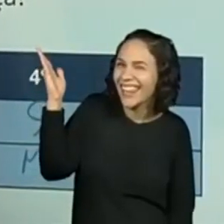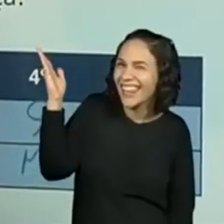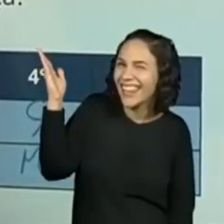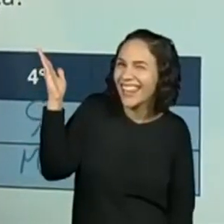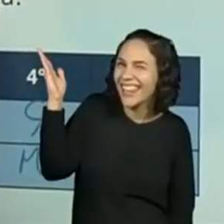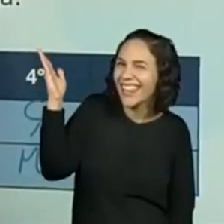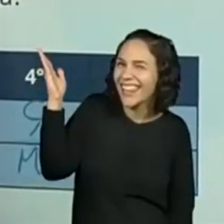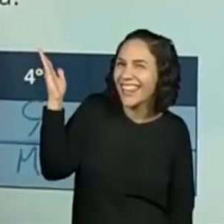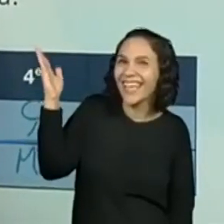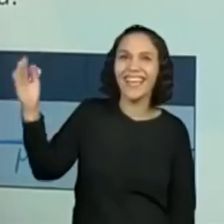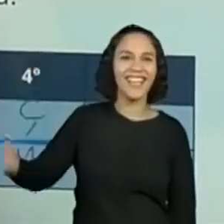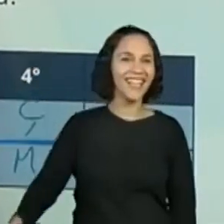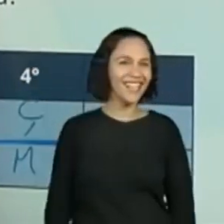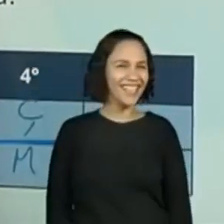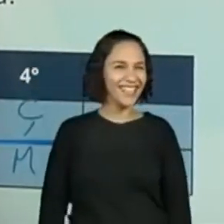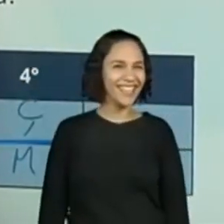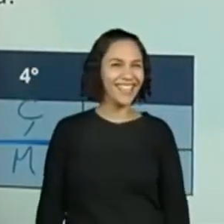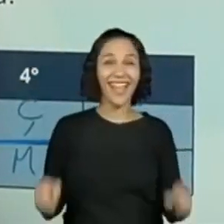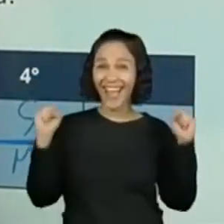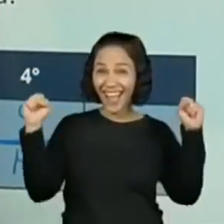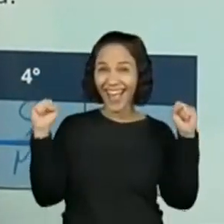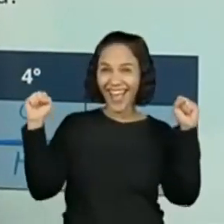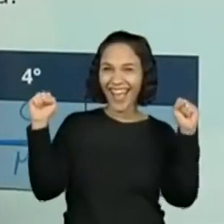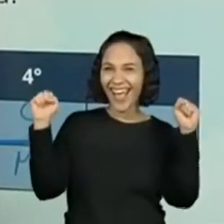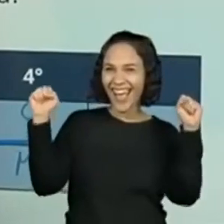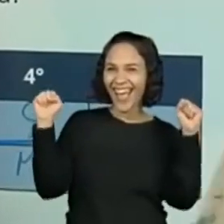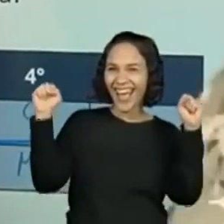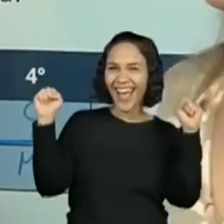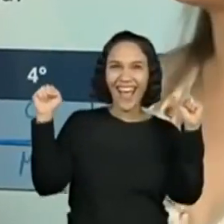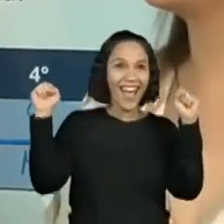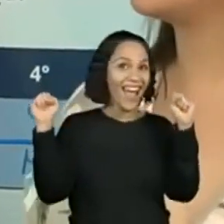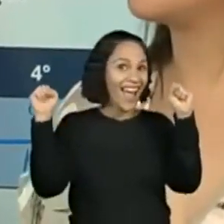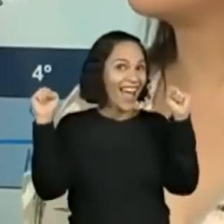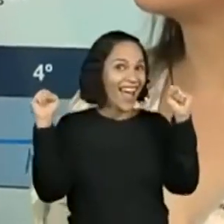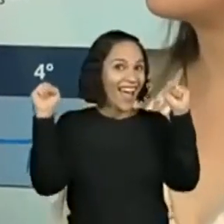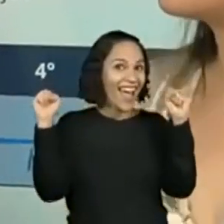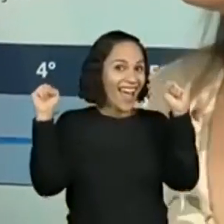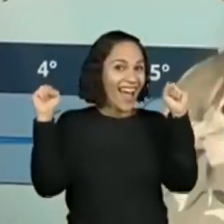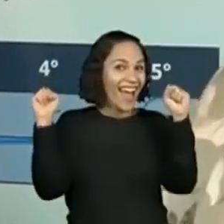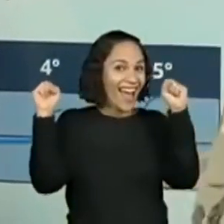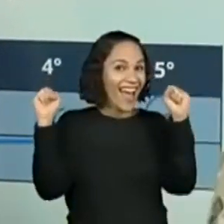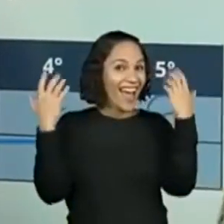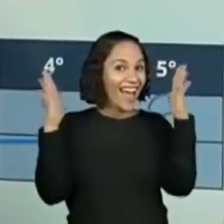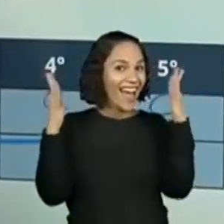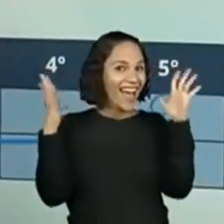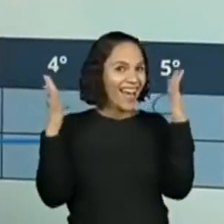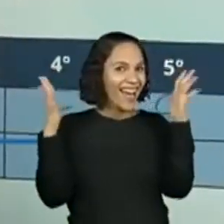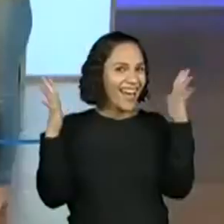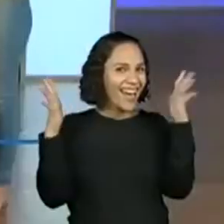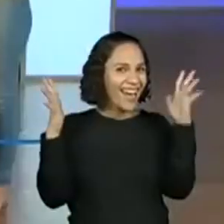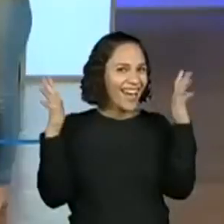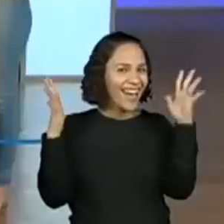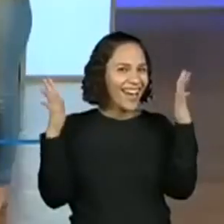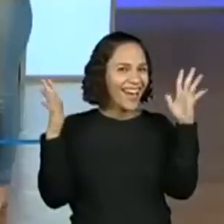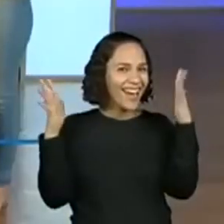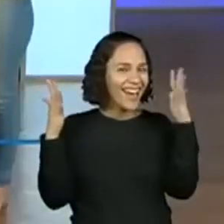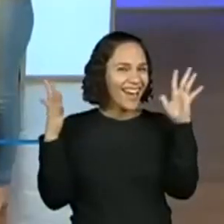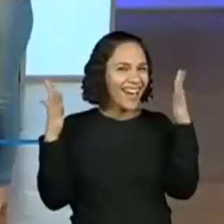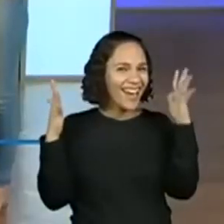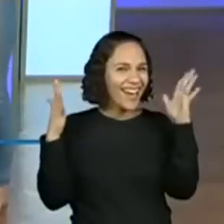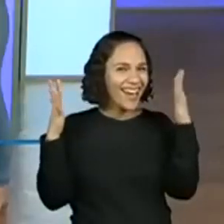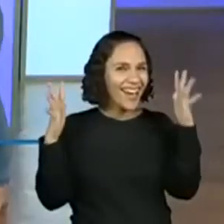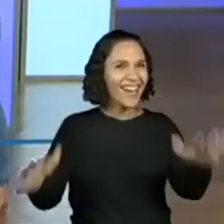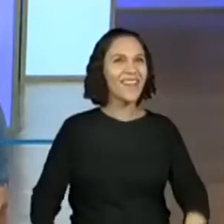Olha que coisa, hein, Prô? E pode colocar nas redes sociais, porque isso nunca mais vai acontecer. Tem que ficar pra memória. Tem que ficar guardada.